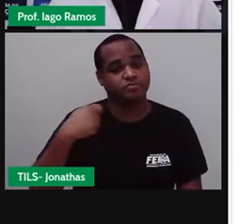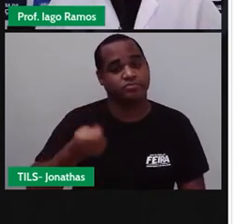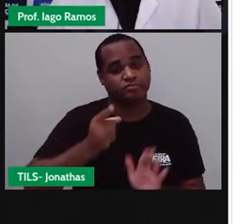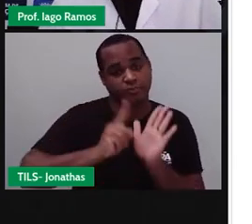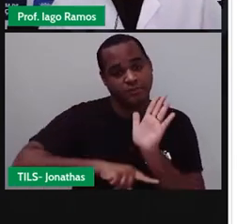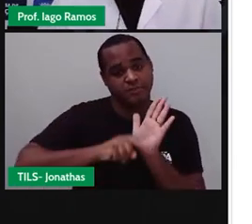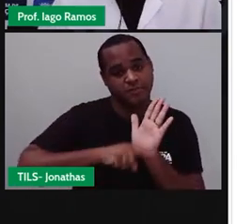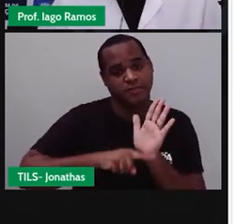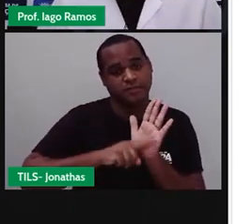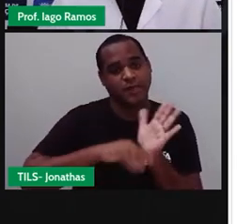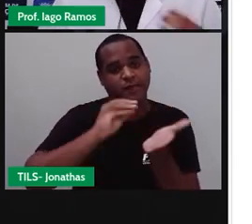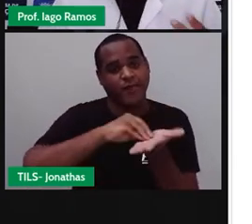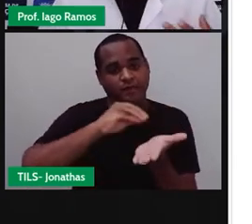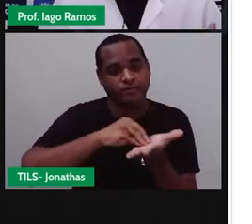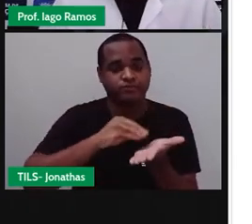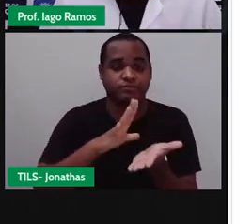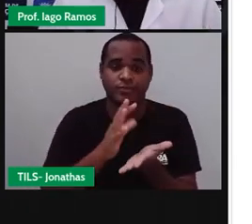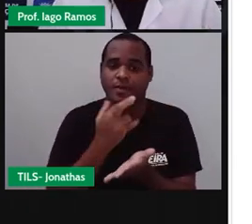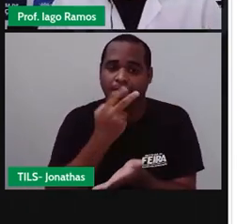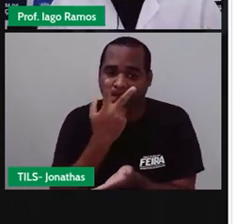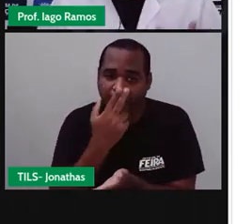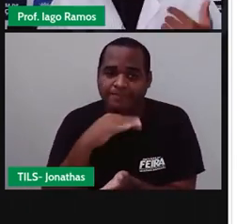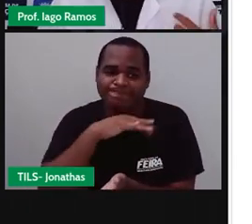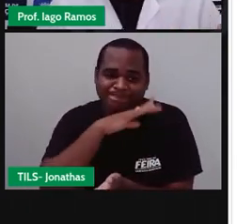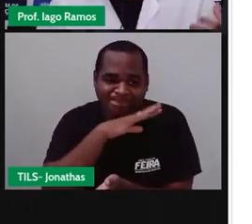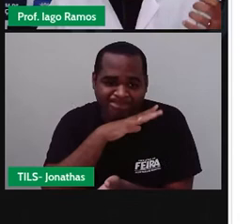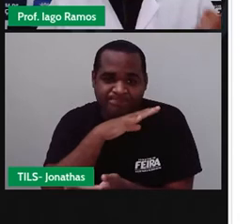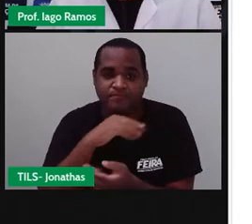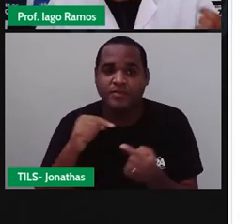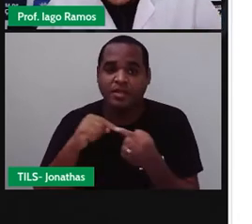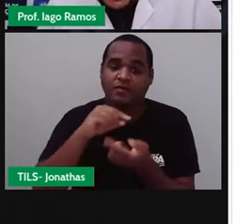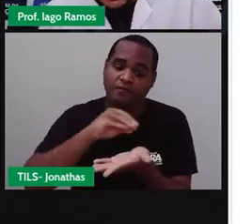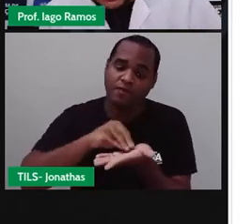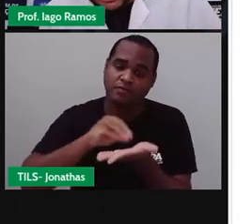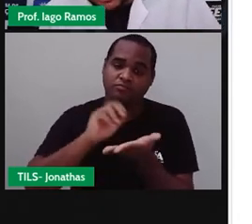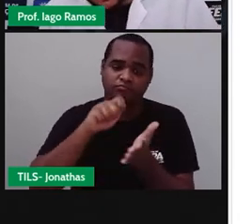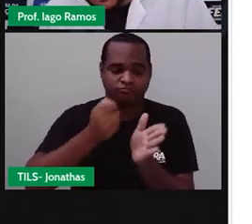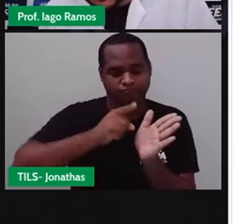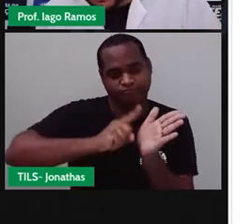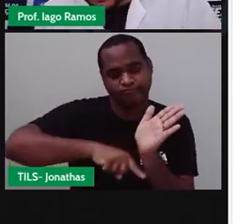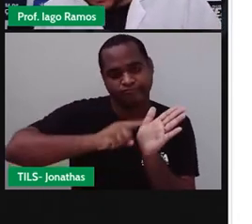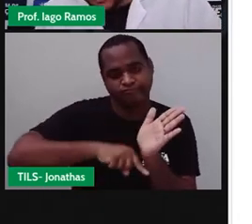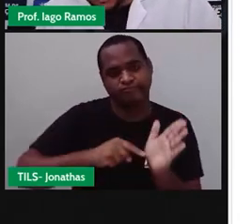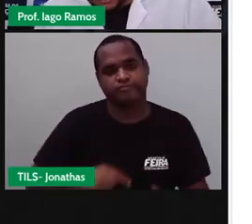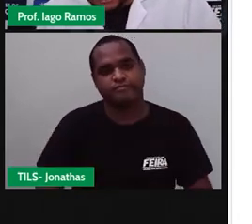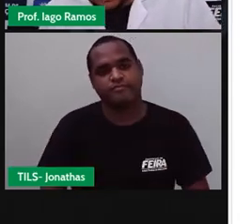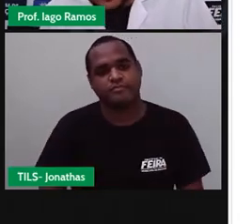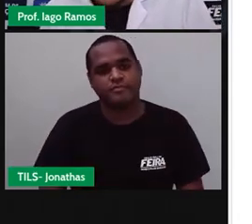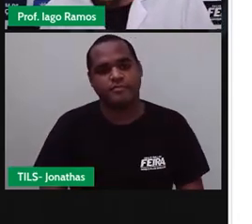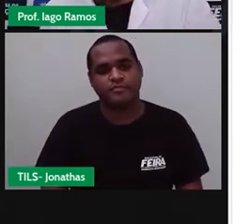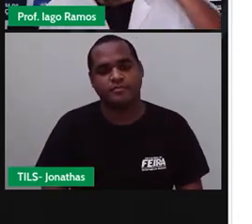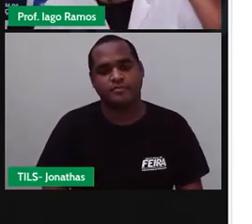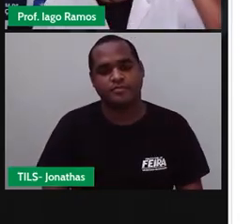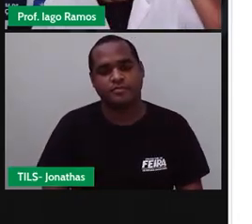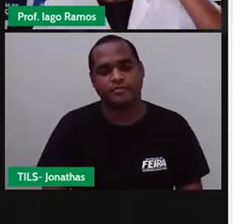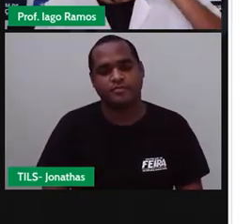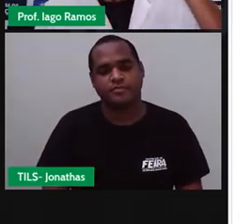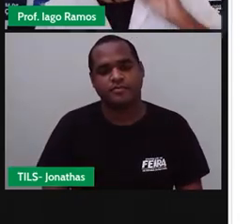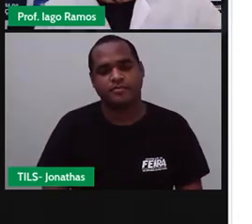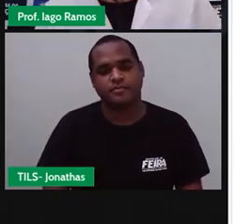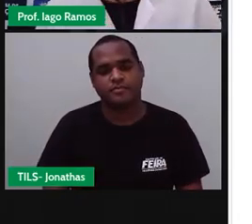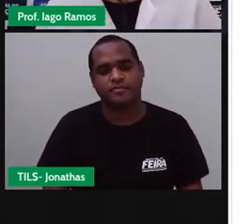Se a gente deve, é uma coisa ruim, é uma coisa negativa, então a gente coloca um sinalzinho